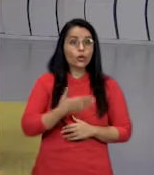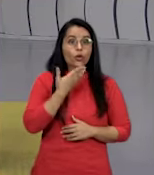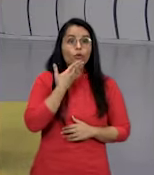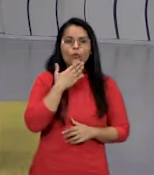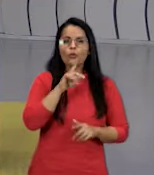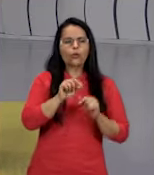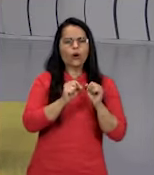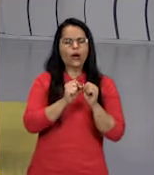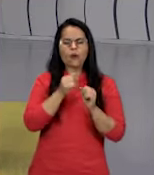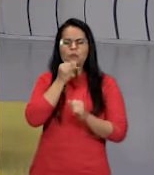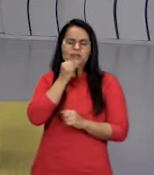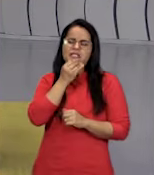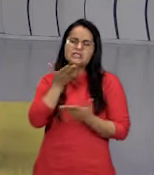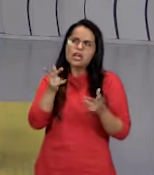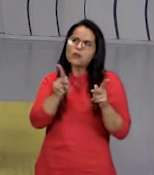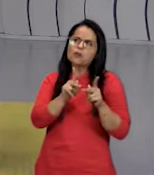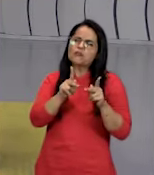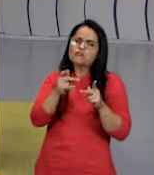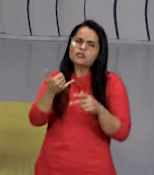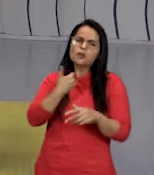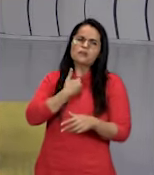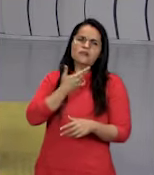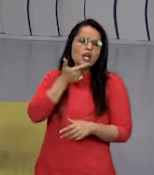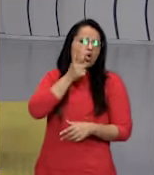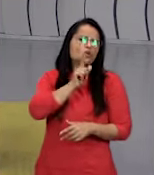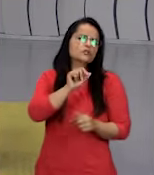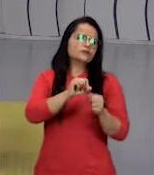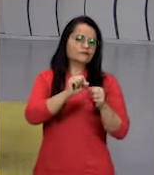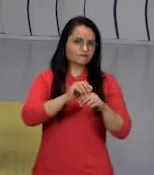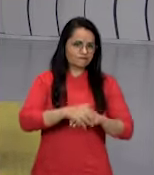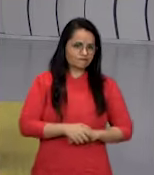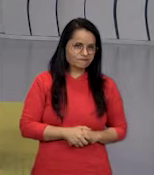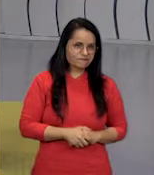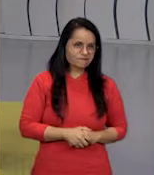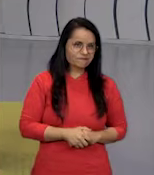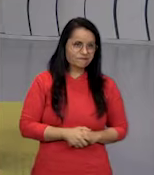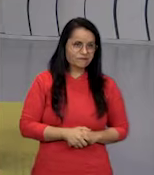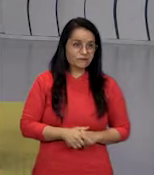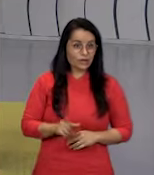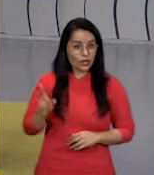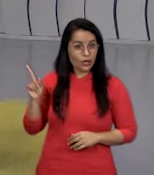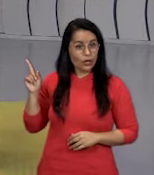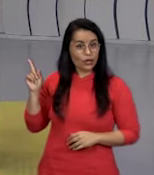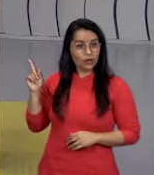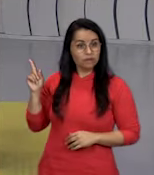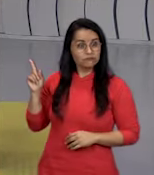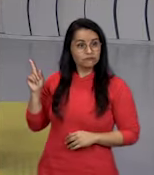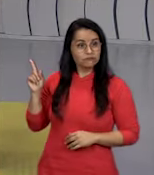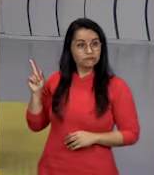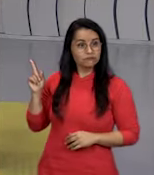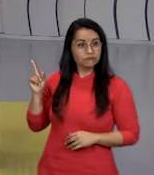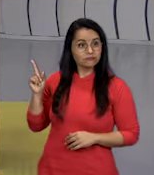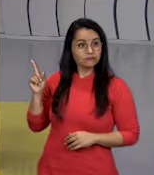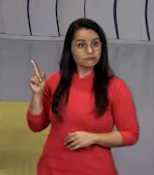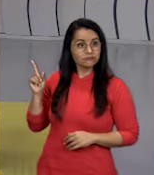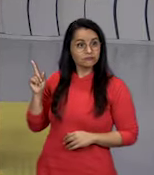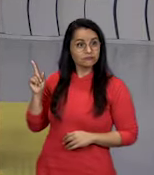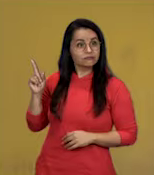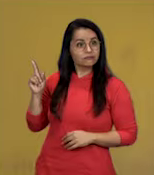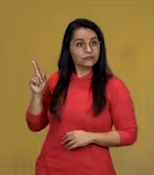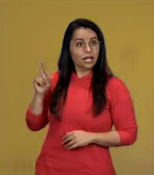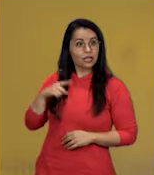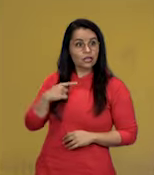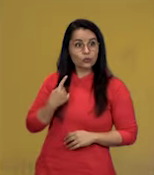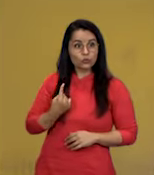organismos, professor, que conseguem fazer isso? As cianobactérias, que a gente pode ver no número